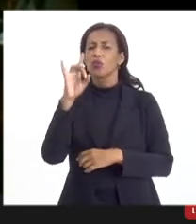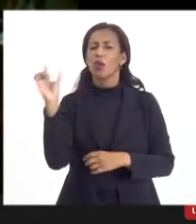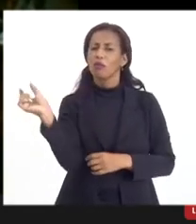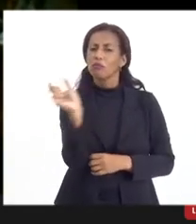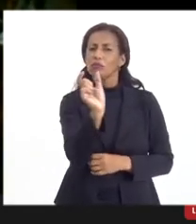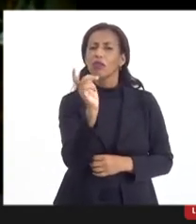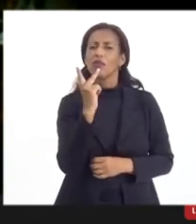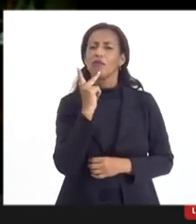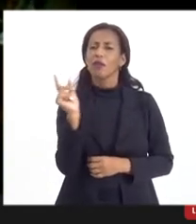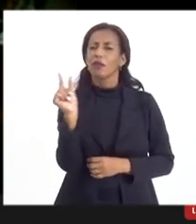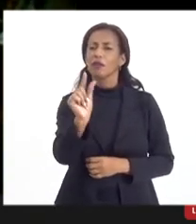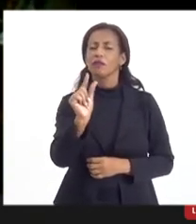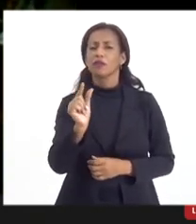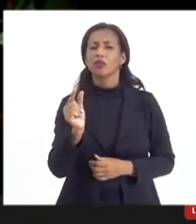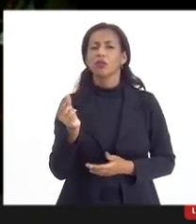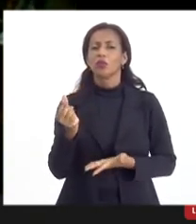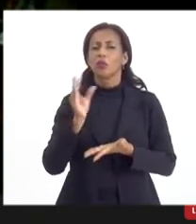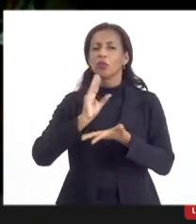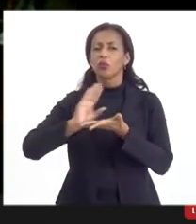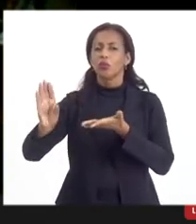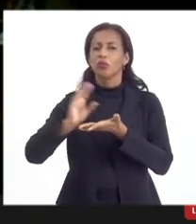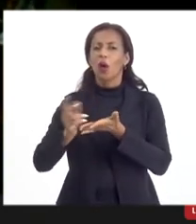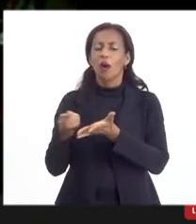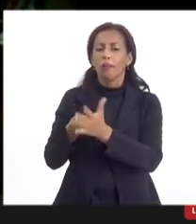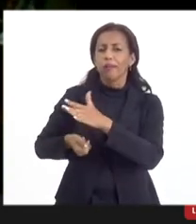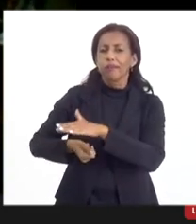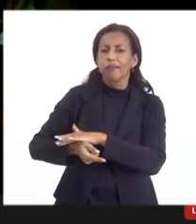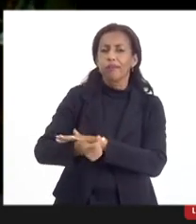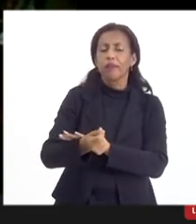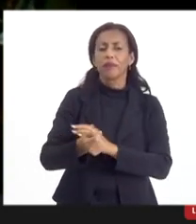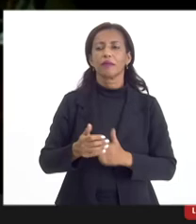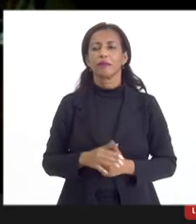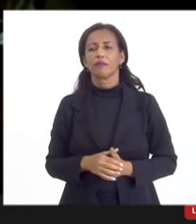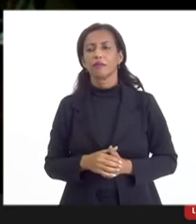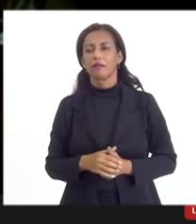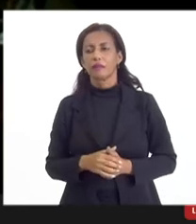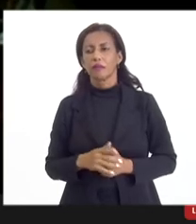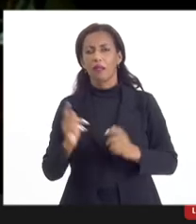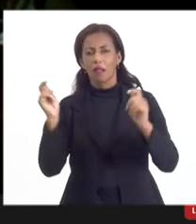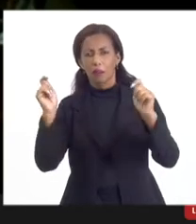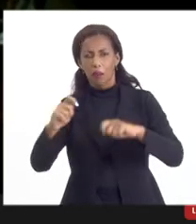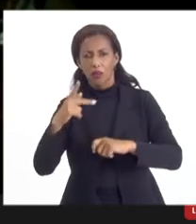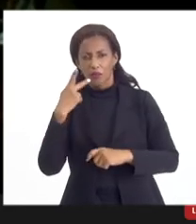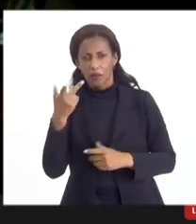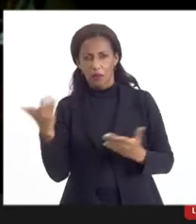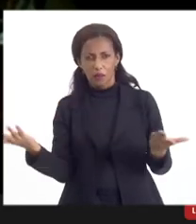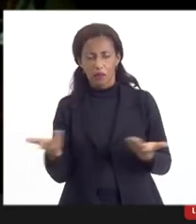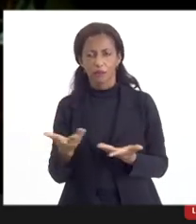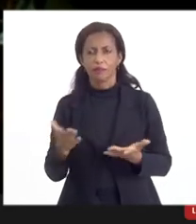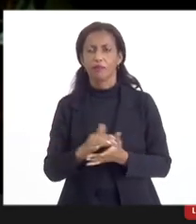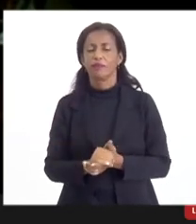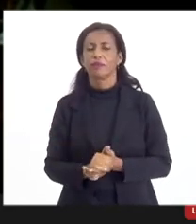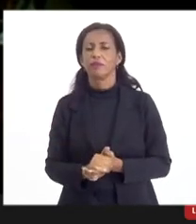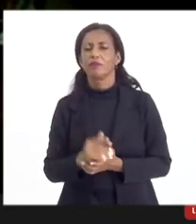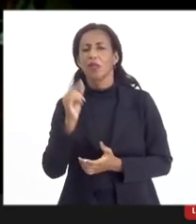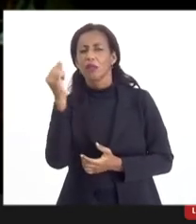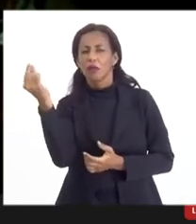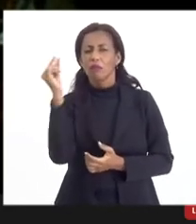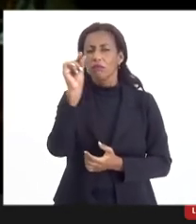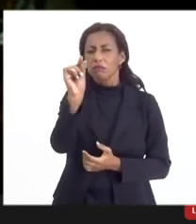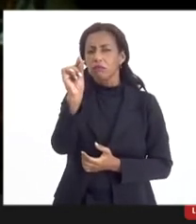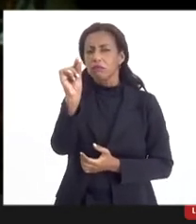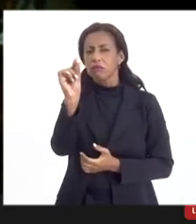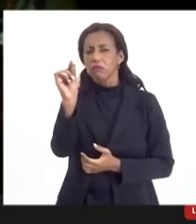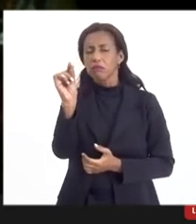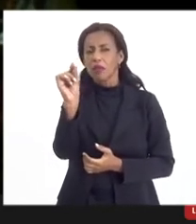falar um pouquinho só sobre investimento, sobre financiamento, eu não sei se eu posso, falar agora já, que é um ponto, só um ponto que